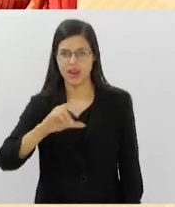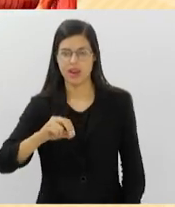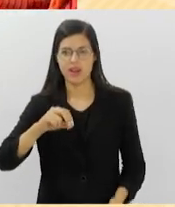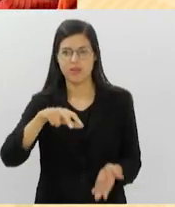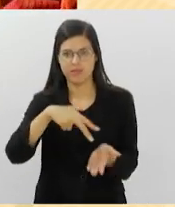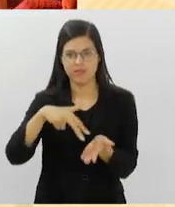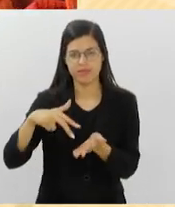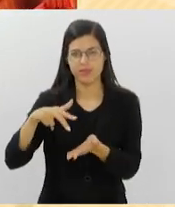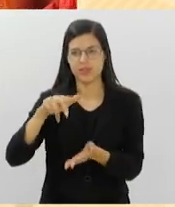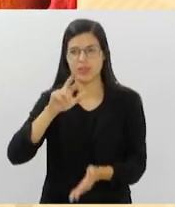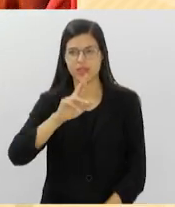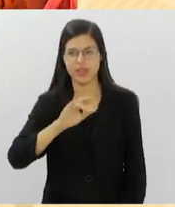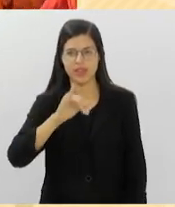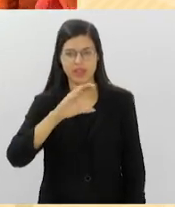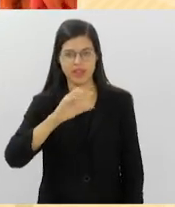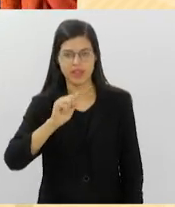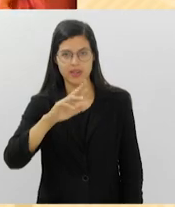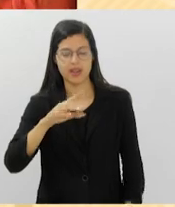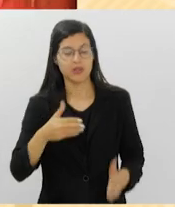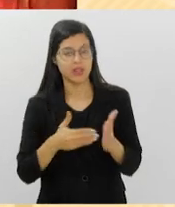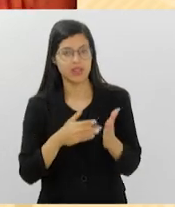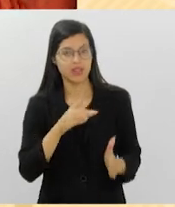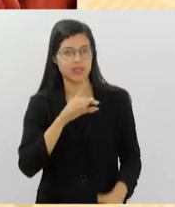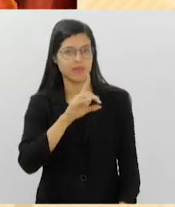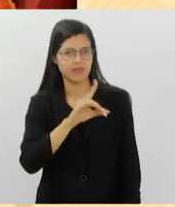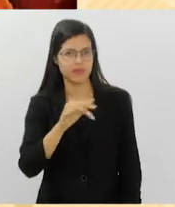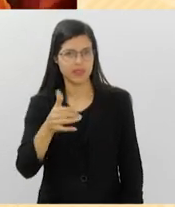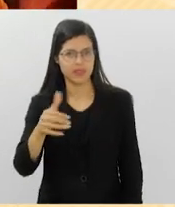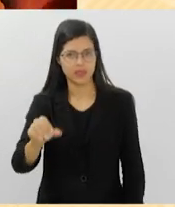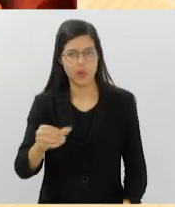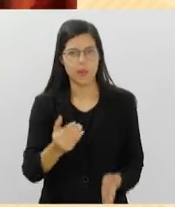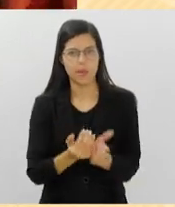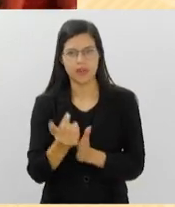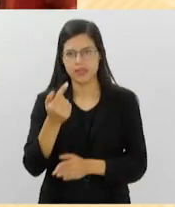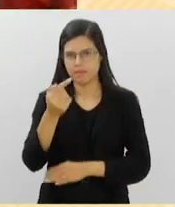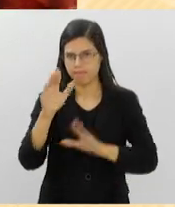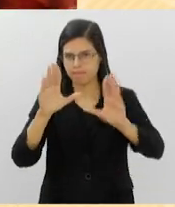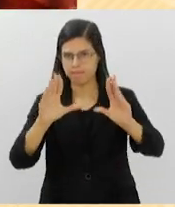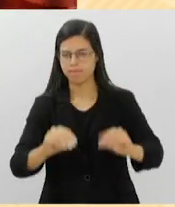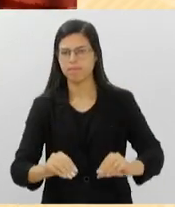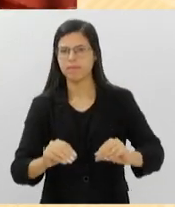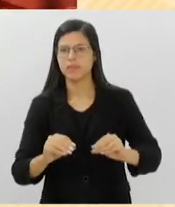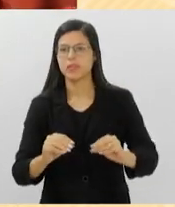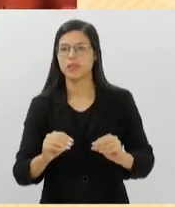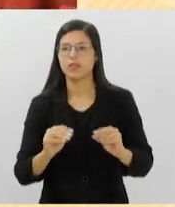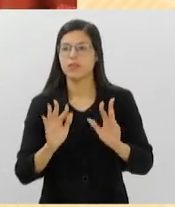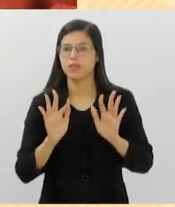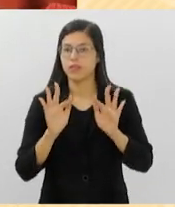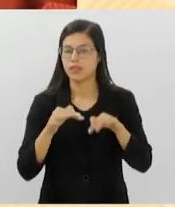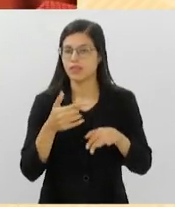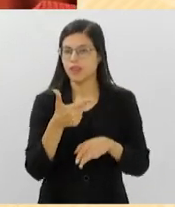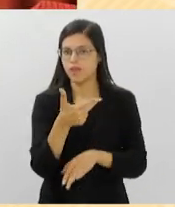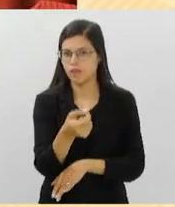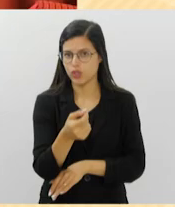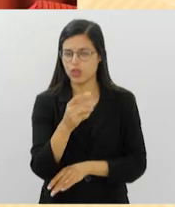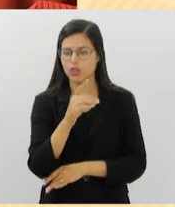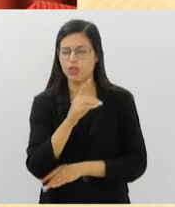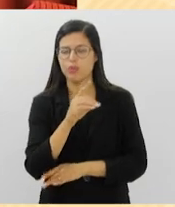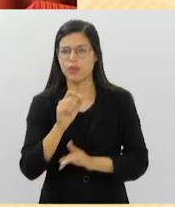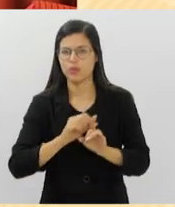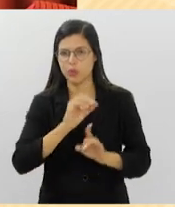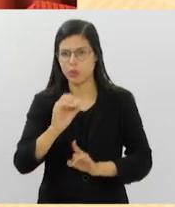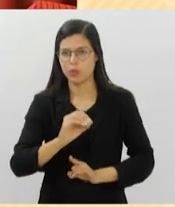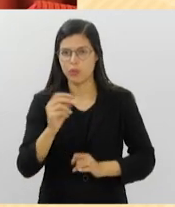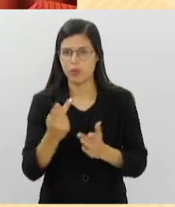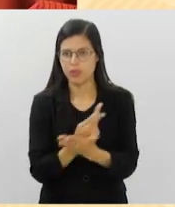Ricardo Amarante. Até o dia 19, o espetáculo começa às 7 da noite. No encerramento, no dia 20 de outubro, a apresentação